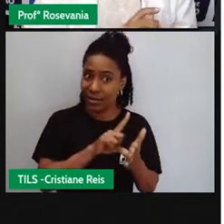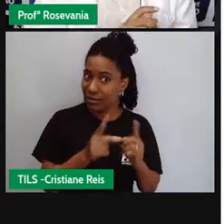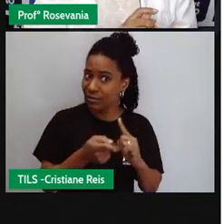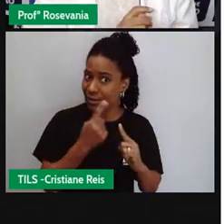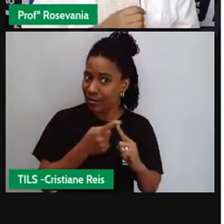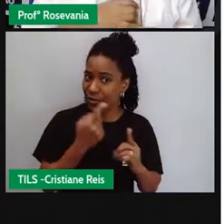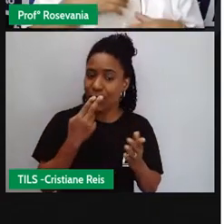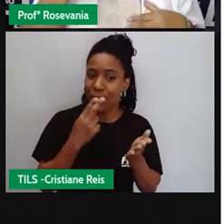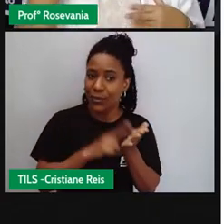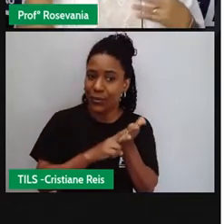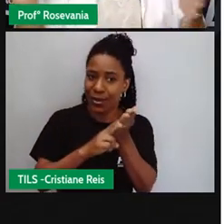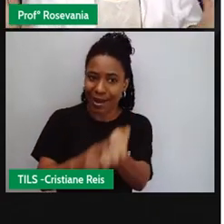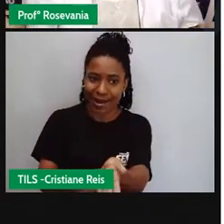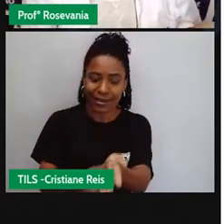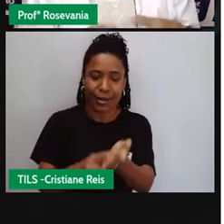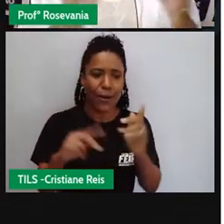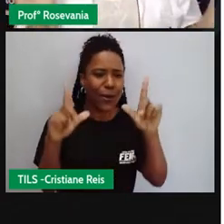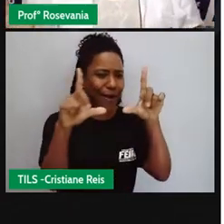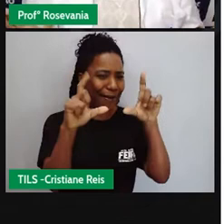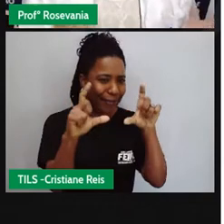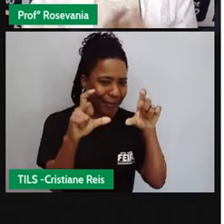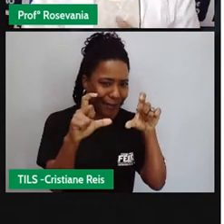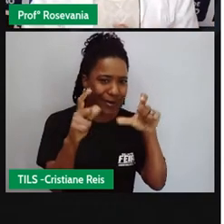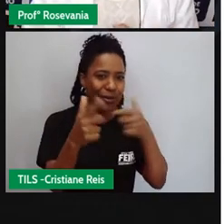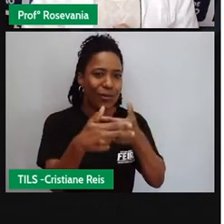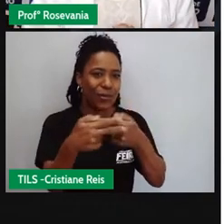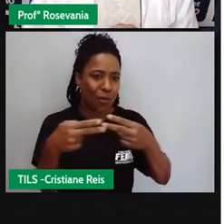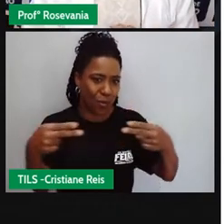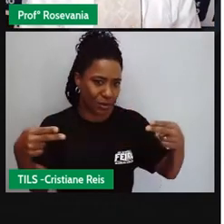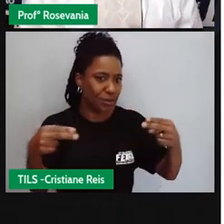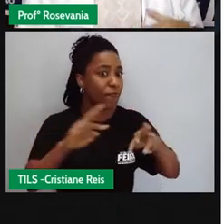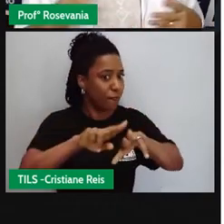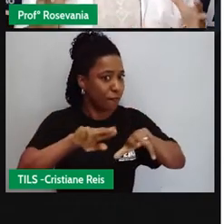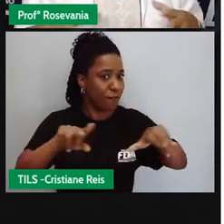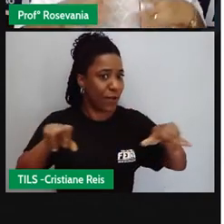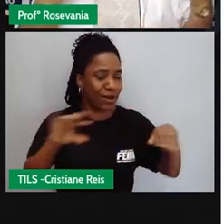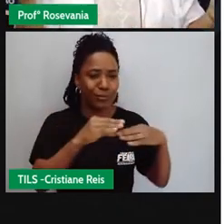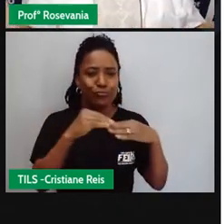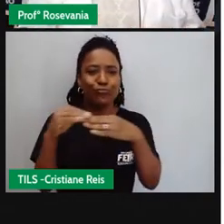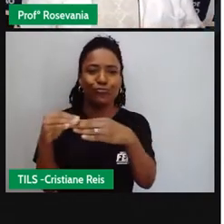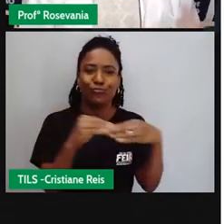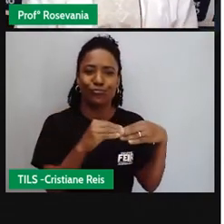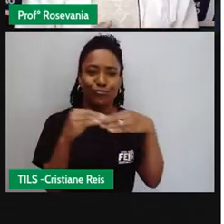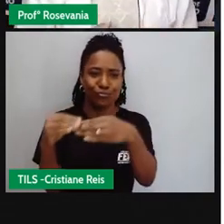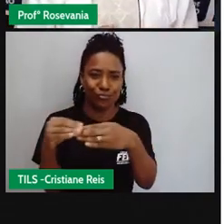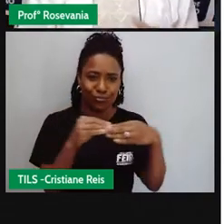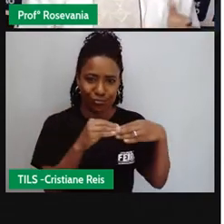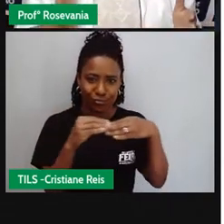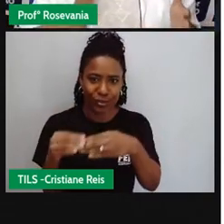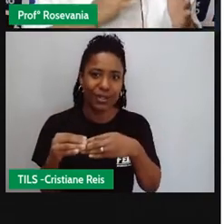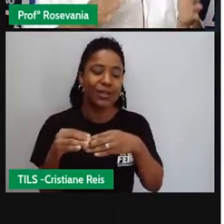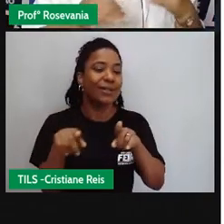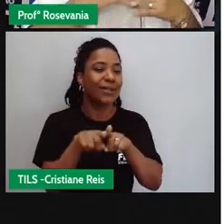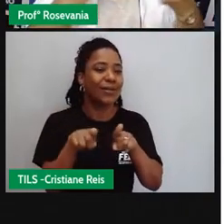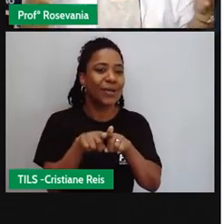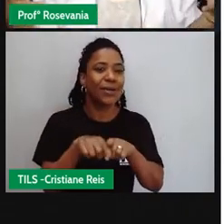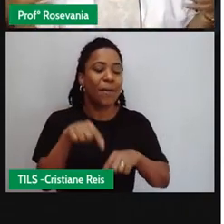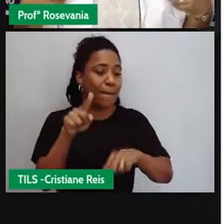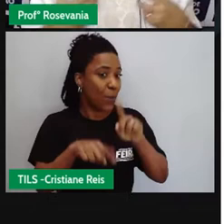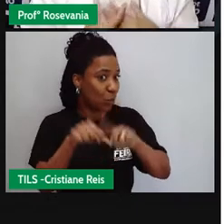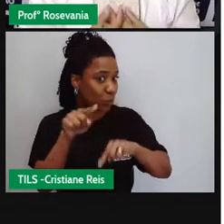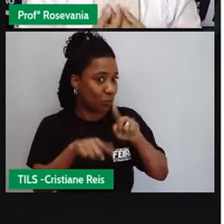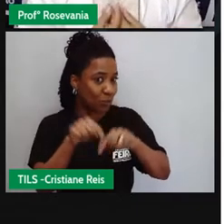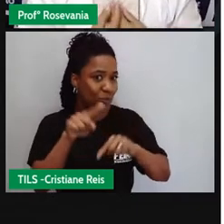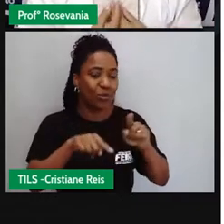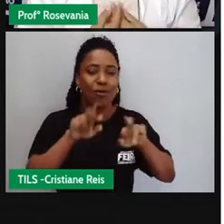cartões postais, correspondências, de modo geral, e agora leva também uma série de produtos, mas a parte que nunca